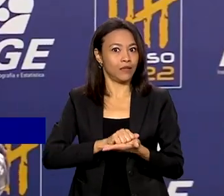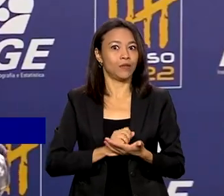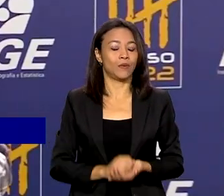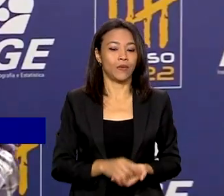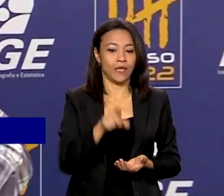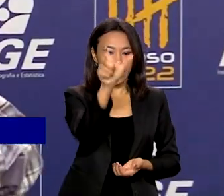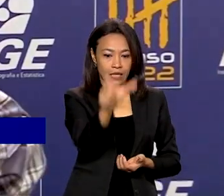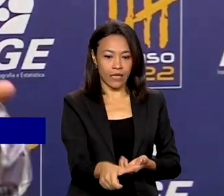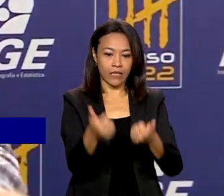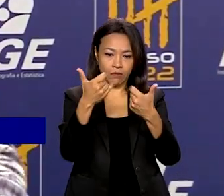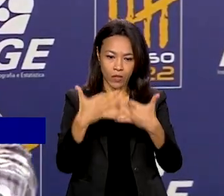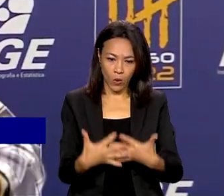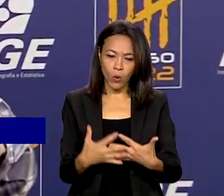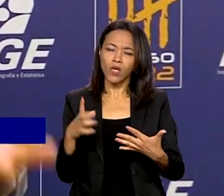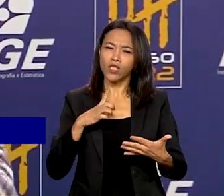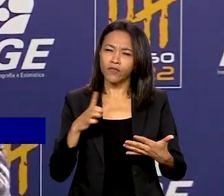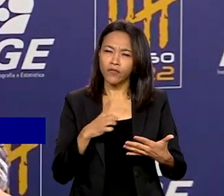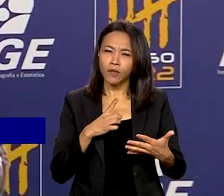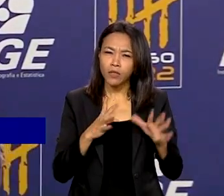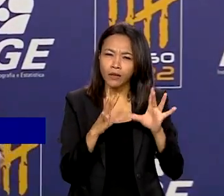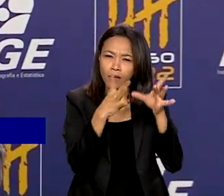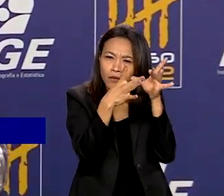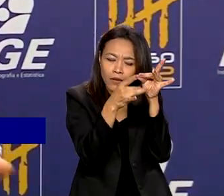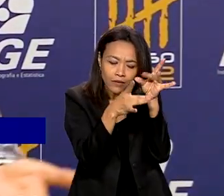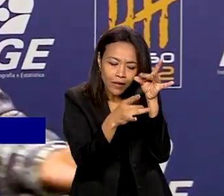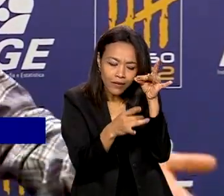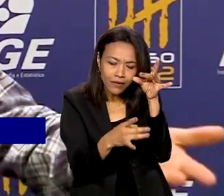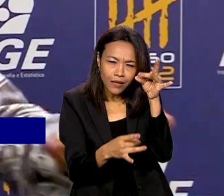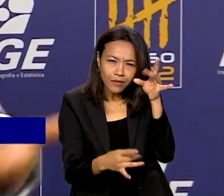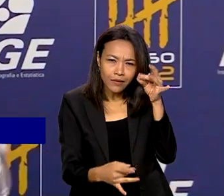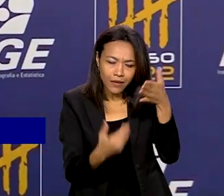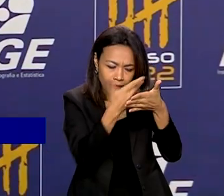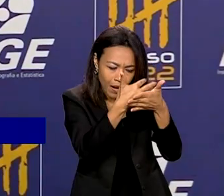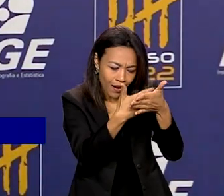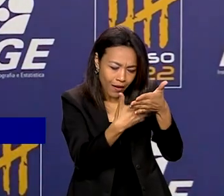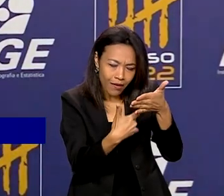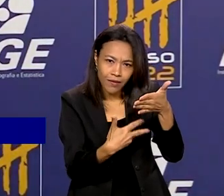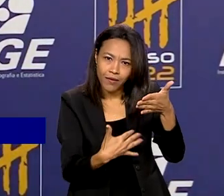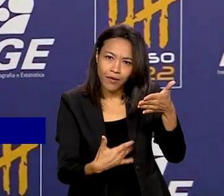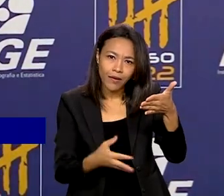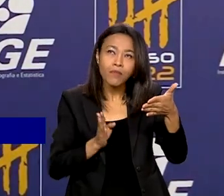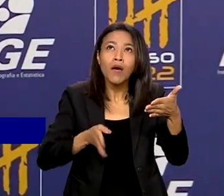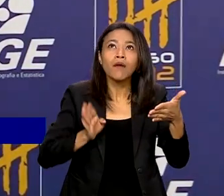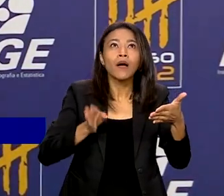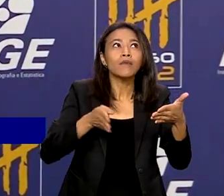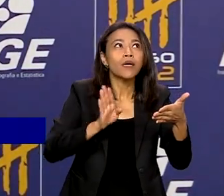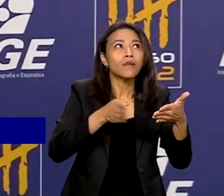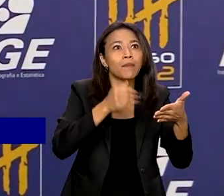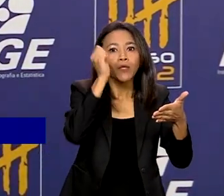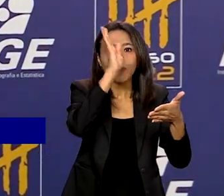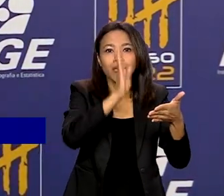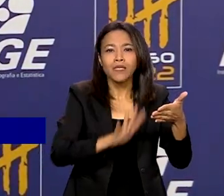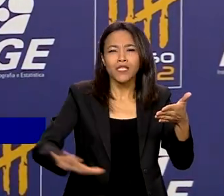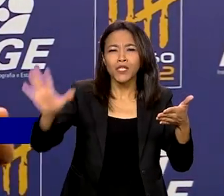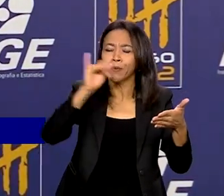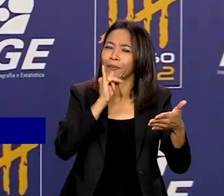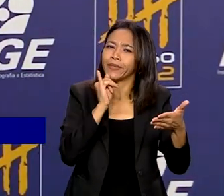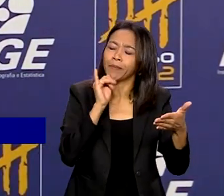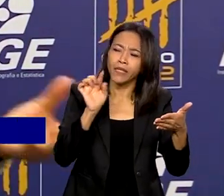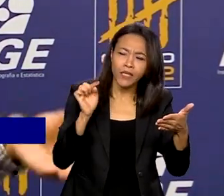esse controle muito fino, muito detalhado de onde o trabalho estava sendo feito, no território. Eu estou falando desde uma área